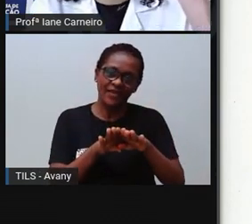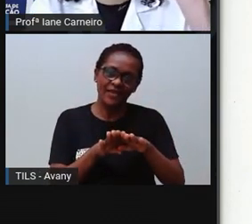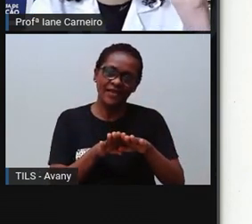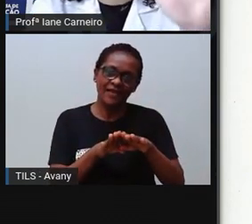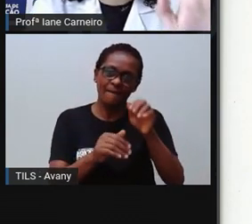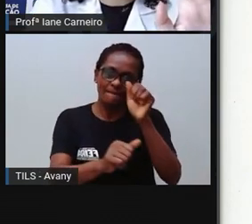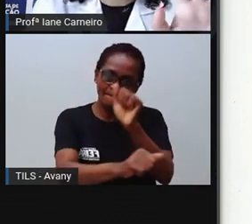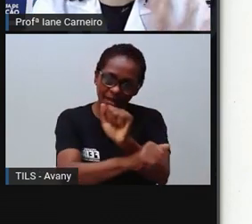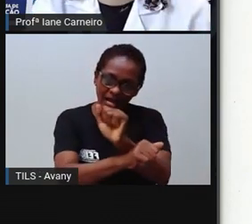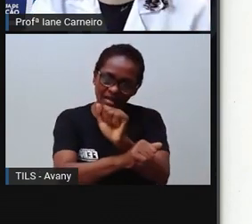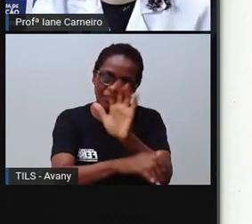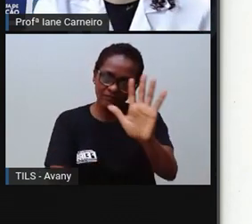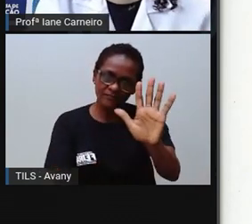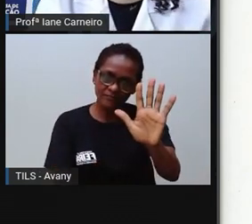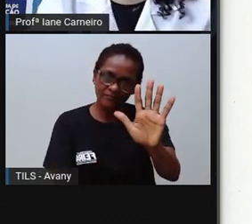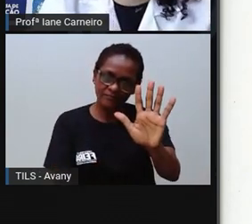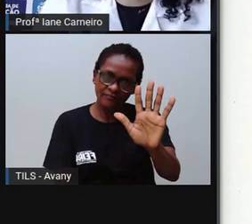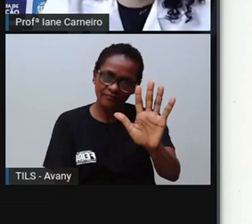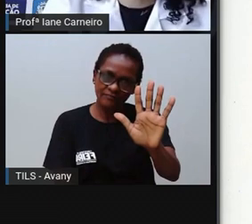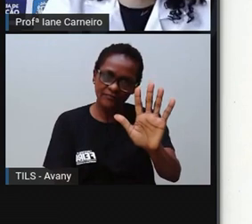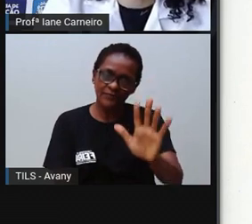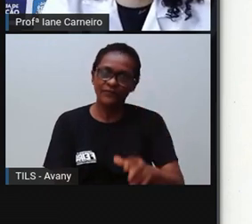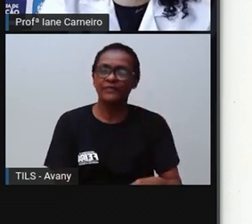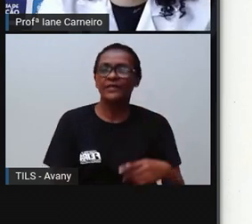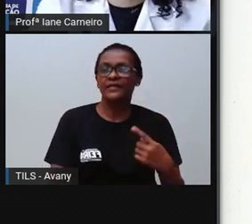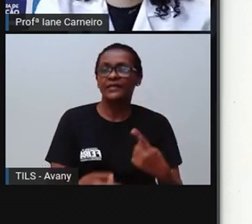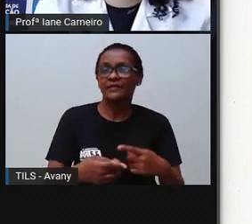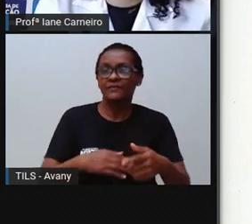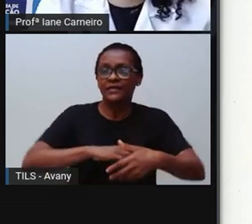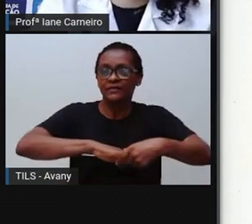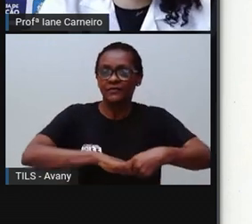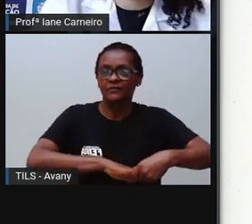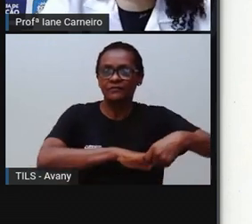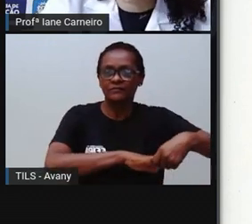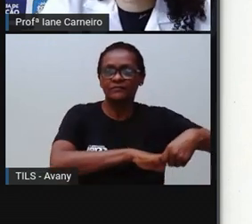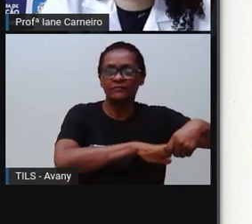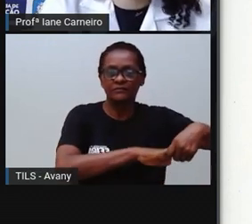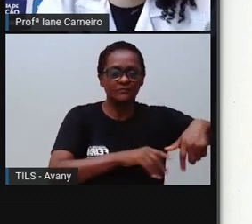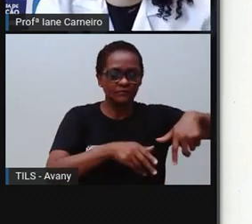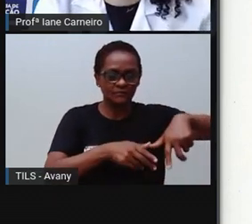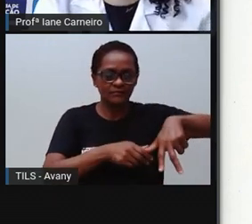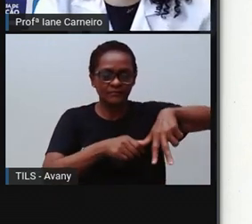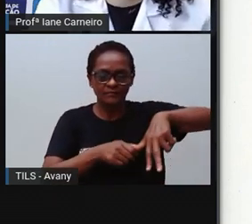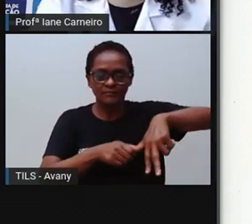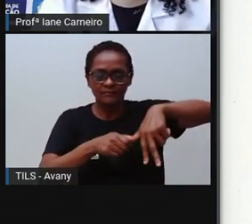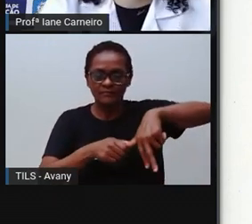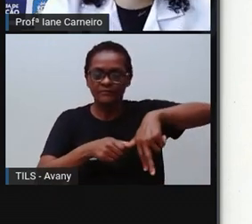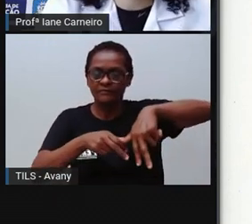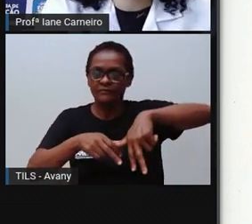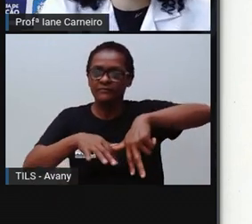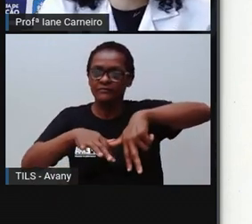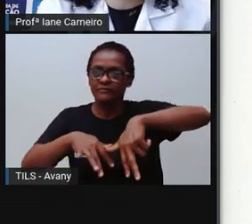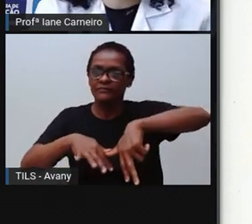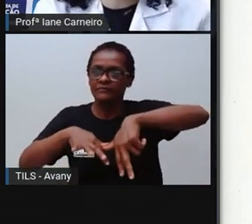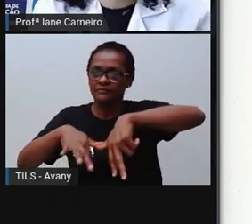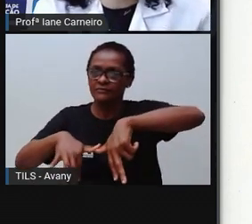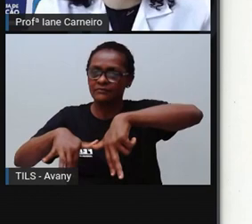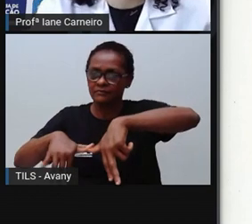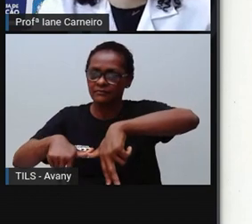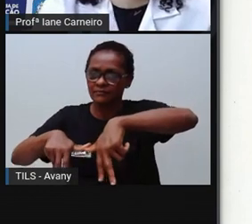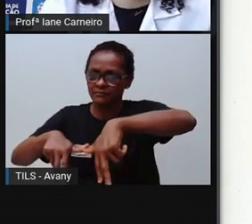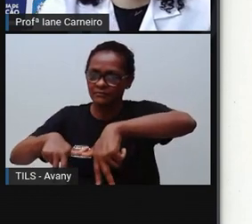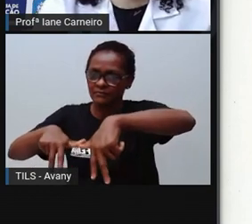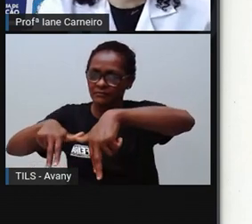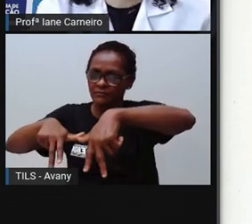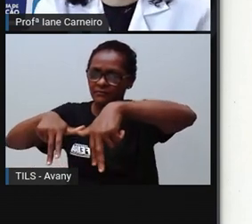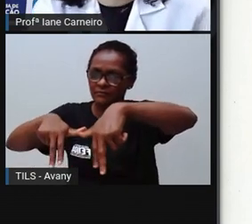dizer, pare. Dar a mão a um adulto quando atravessar a rua, pôr o cinto de segurança